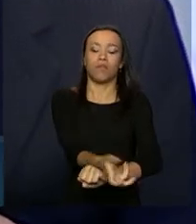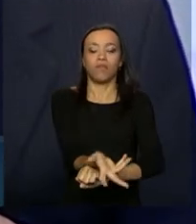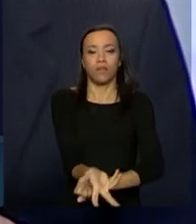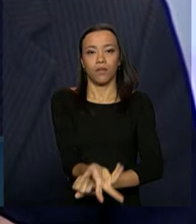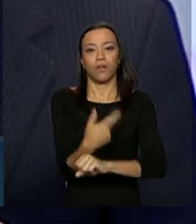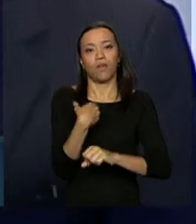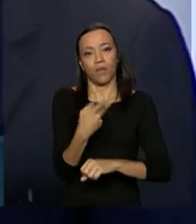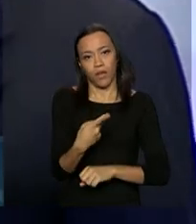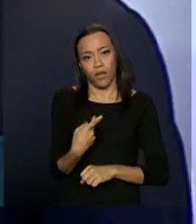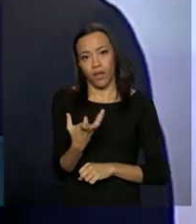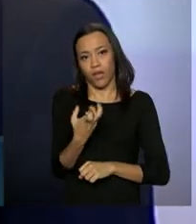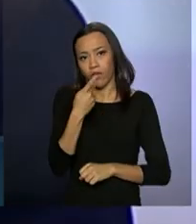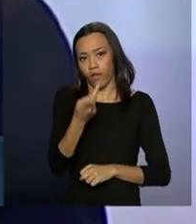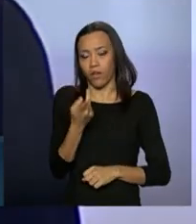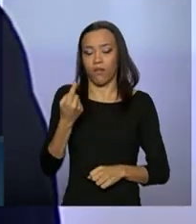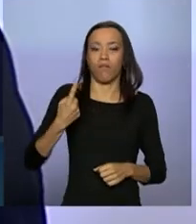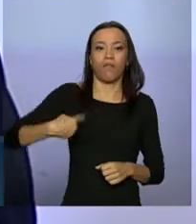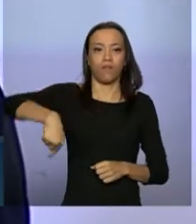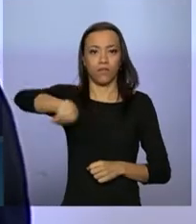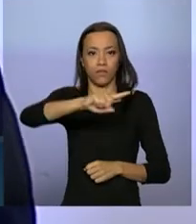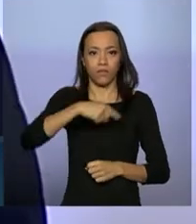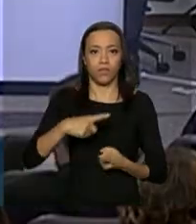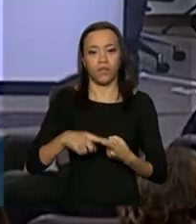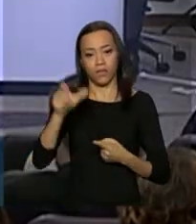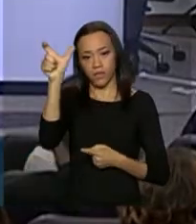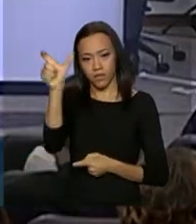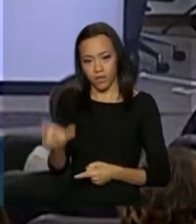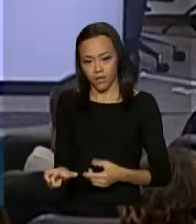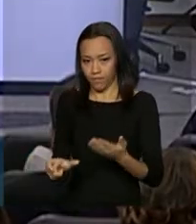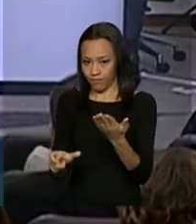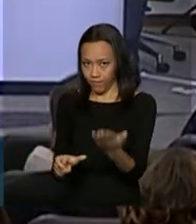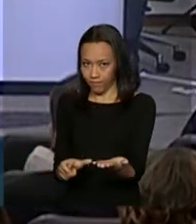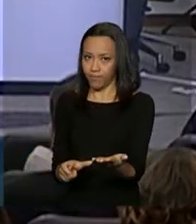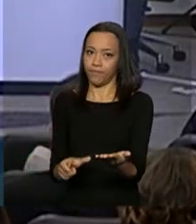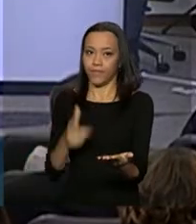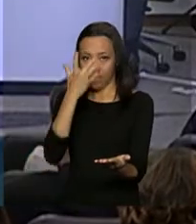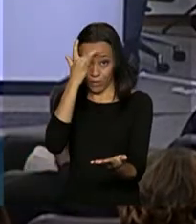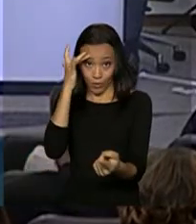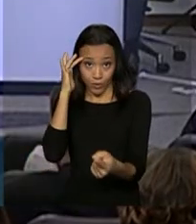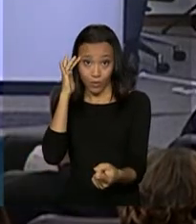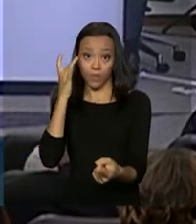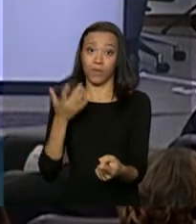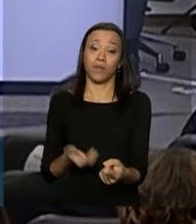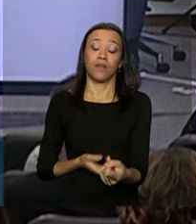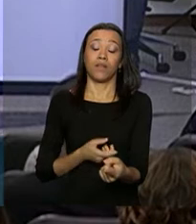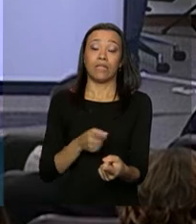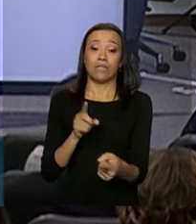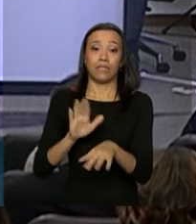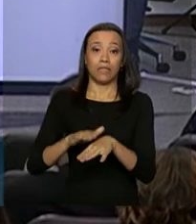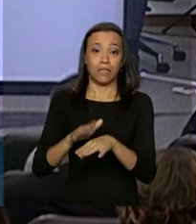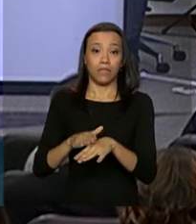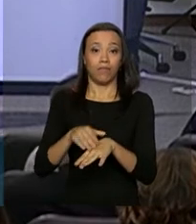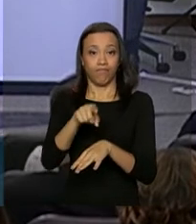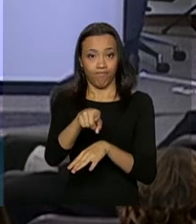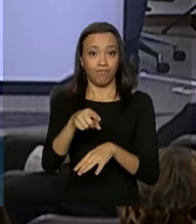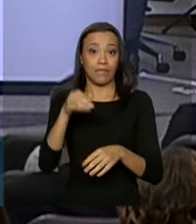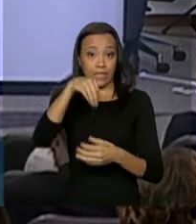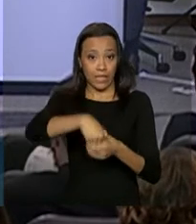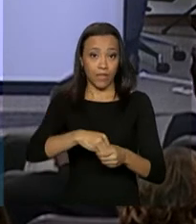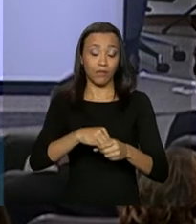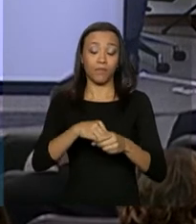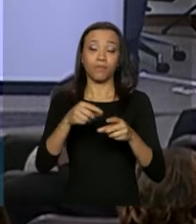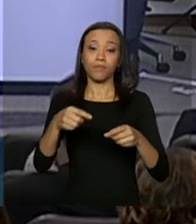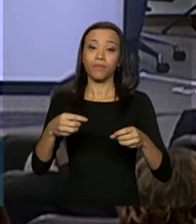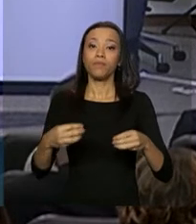dizer a todos vocês, ao Camargo, que tem sido, através do Ministério do Trabalho, parceiro